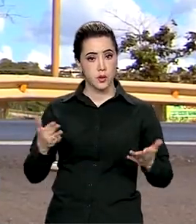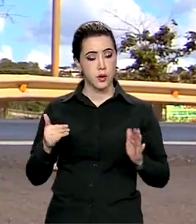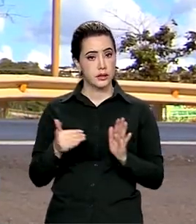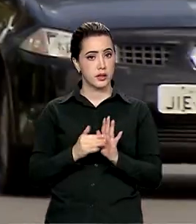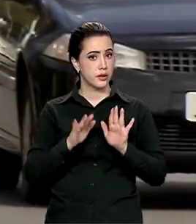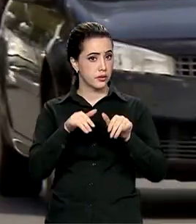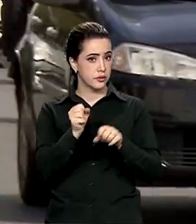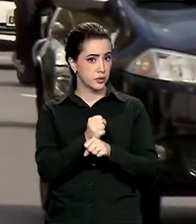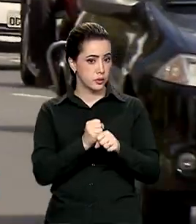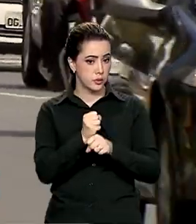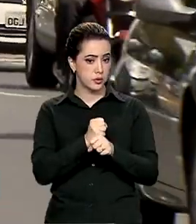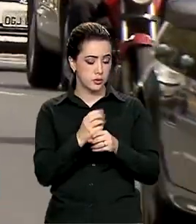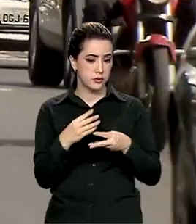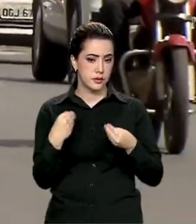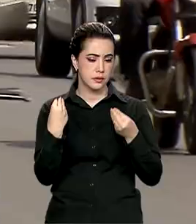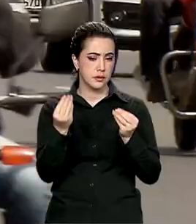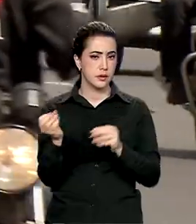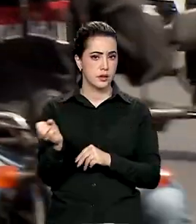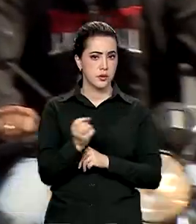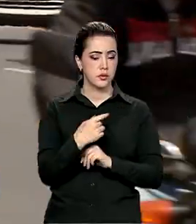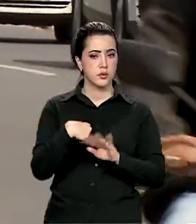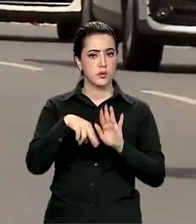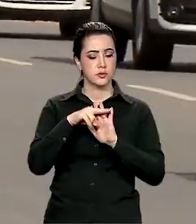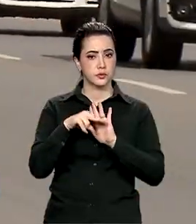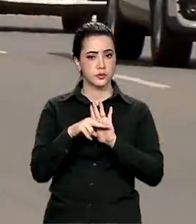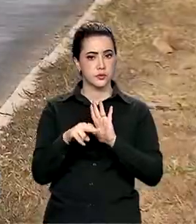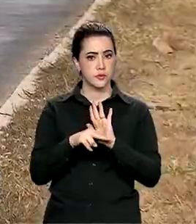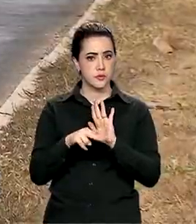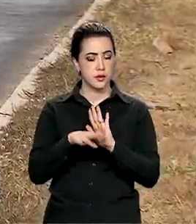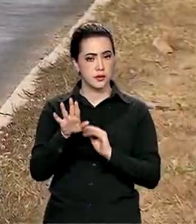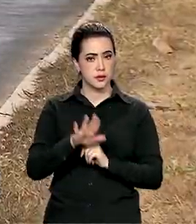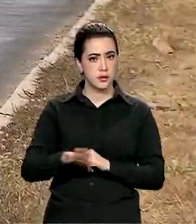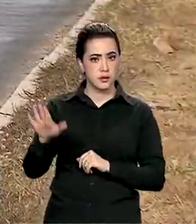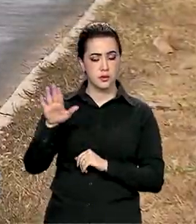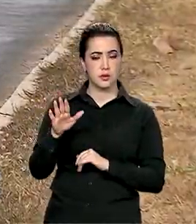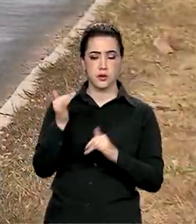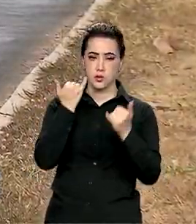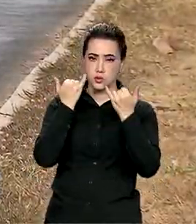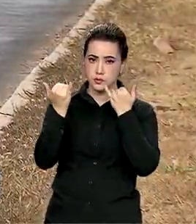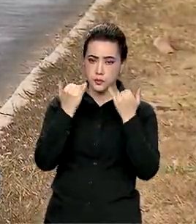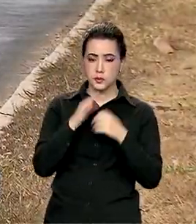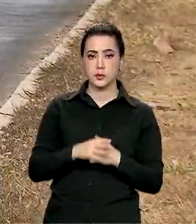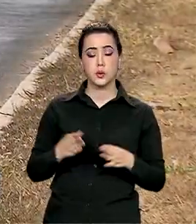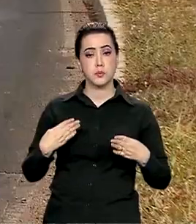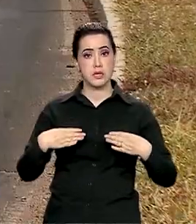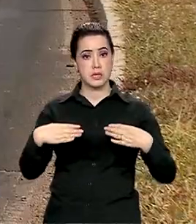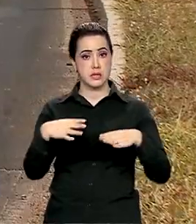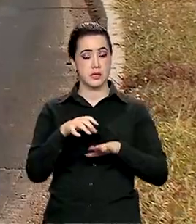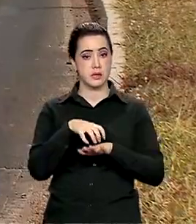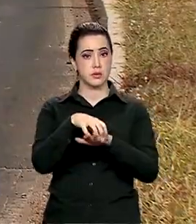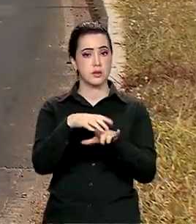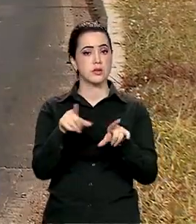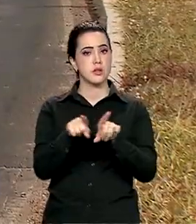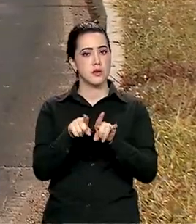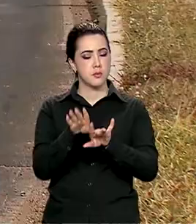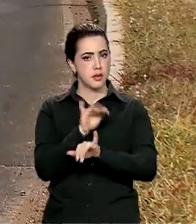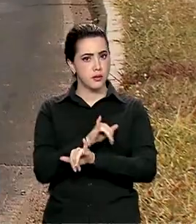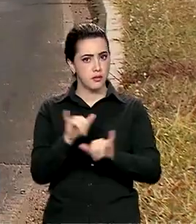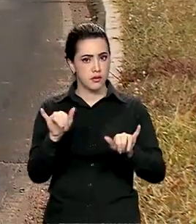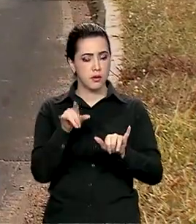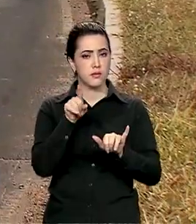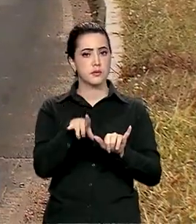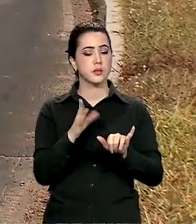o final do ano, será entregue um novo registro nacional de dados. O Ministério dos Transportes também vai lançar